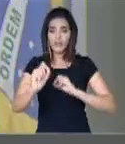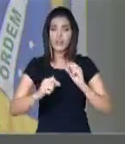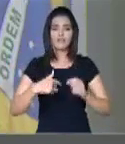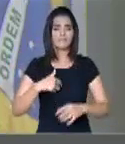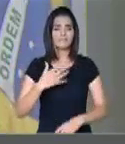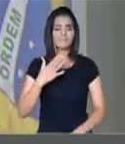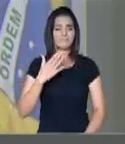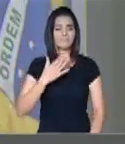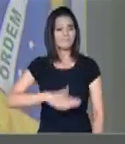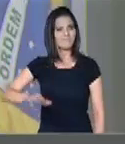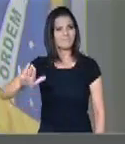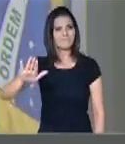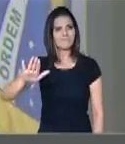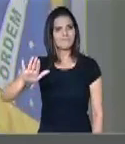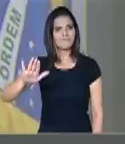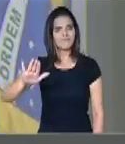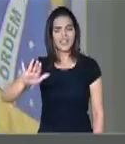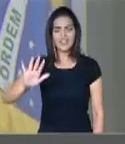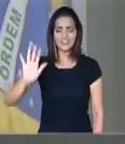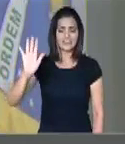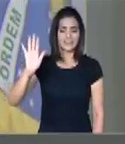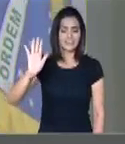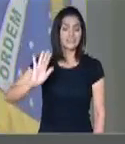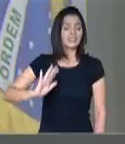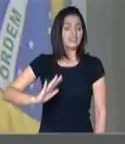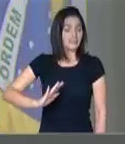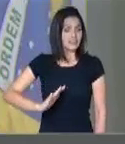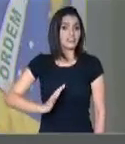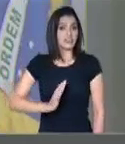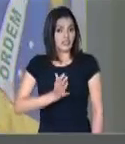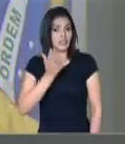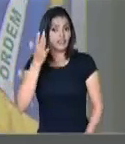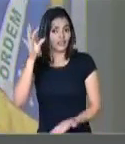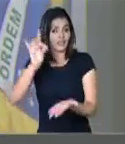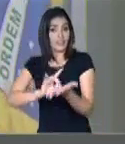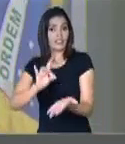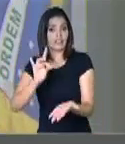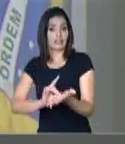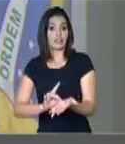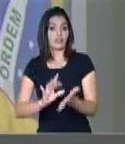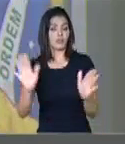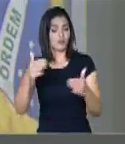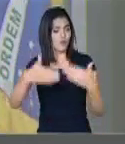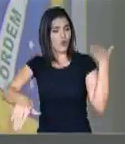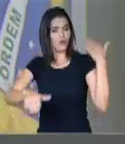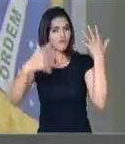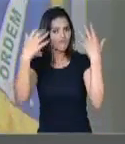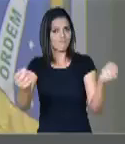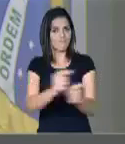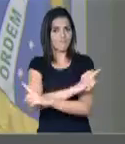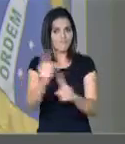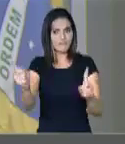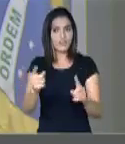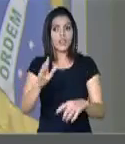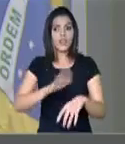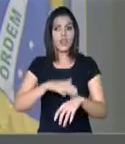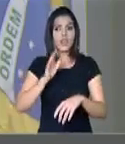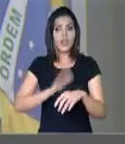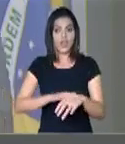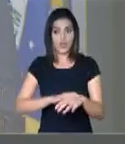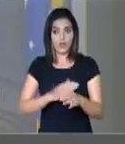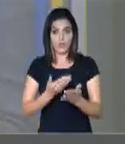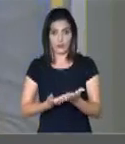Sim, repúdio. E esse repúdio é tão verdadeiro que eu encaminhei ao senhor presidente da